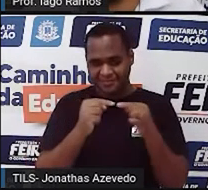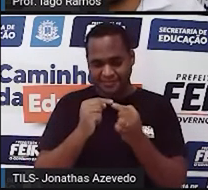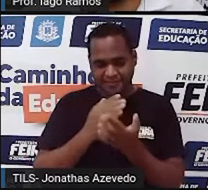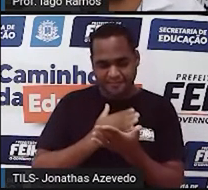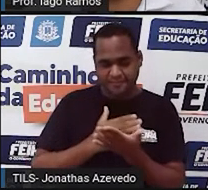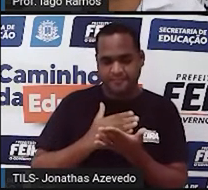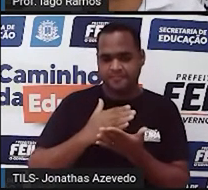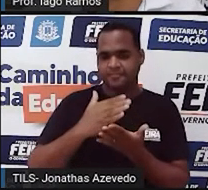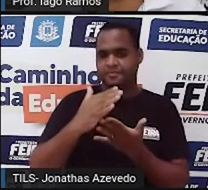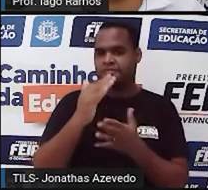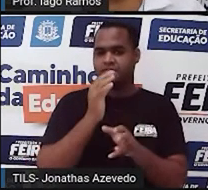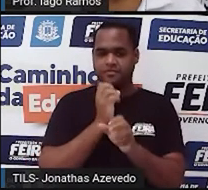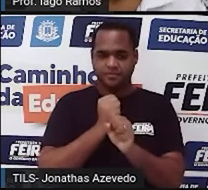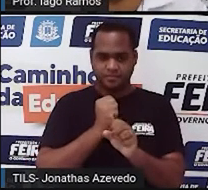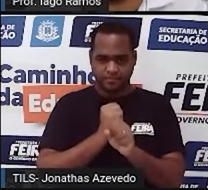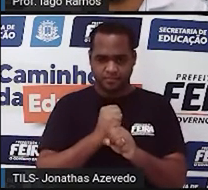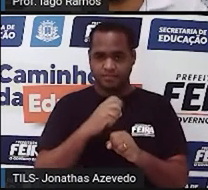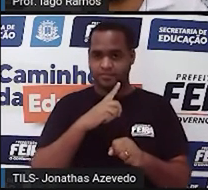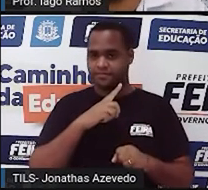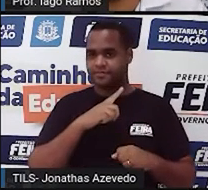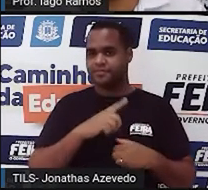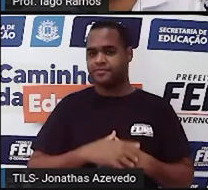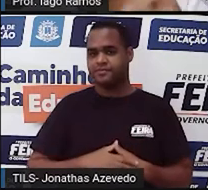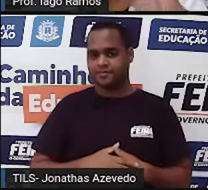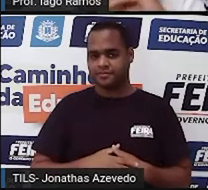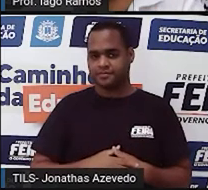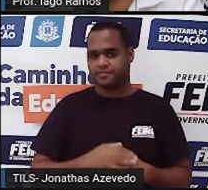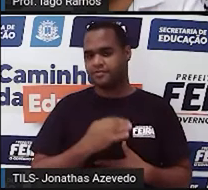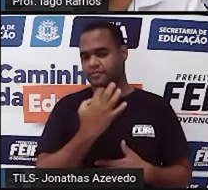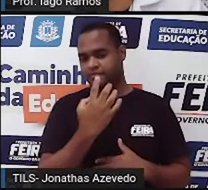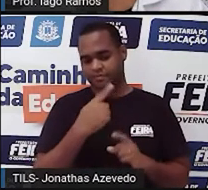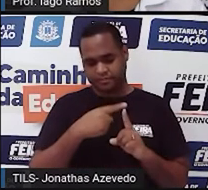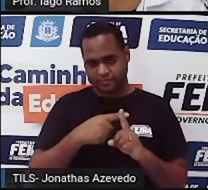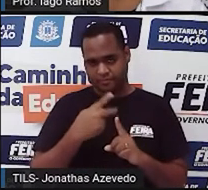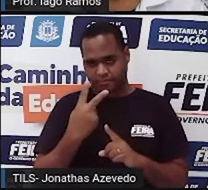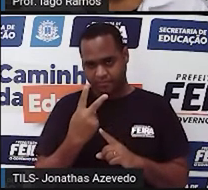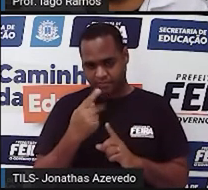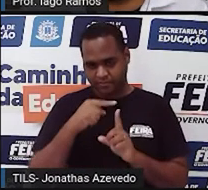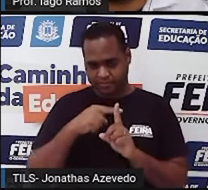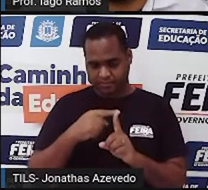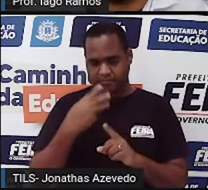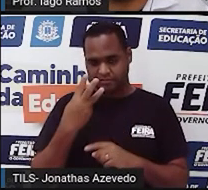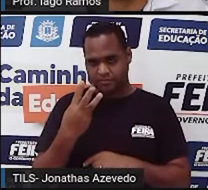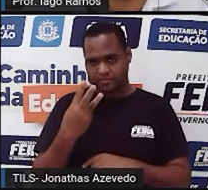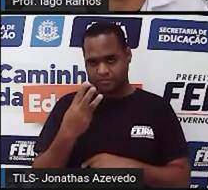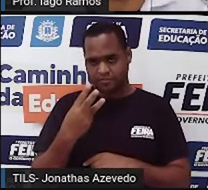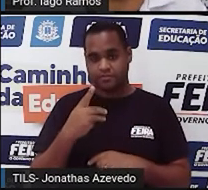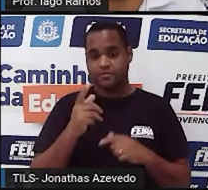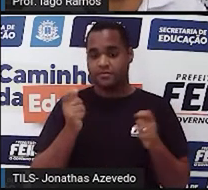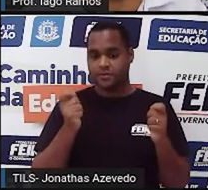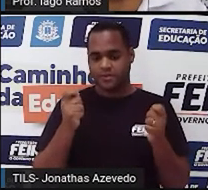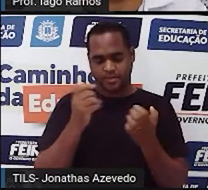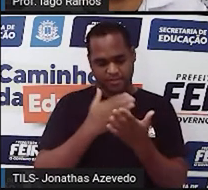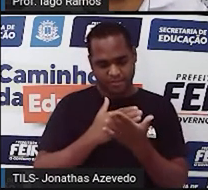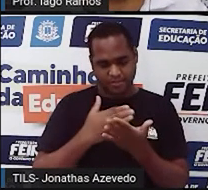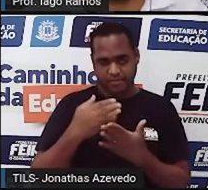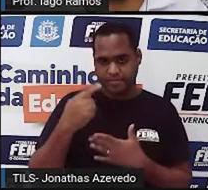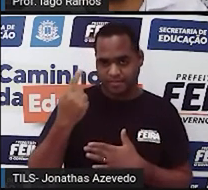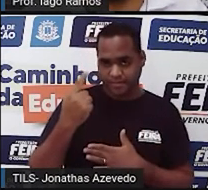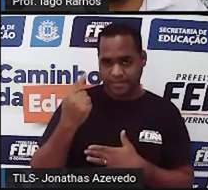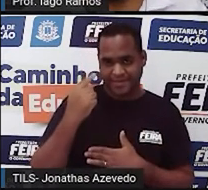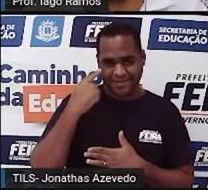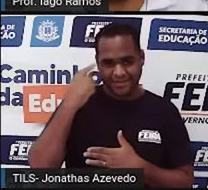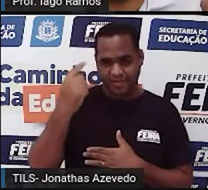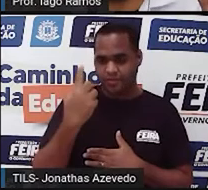Por exemplo, ali está aparecendo 1 mais 2 mais 3. A gente pode começar primeiro somando 1